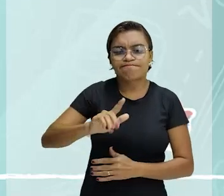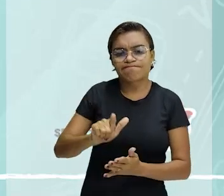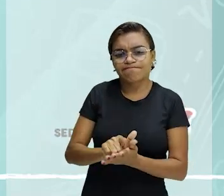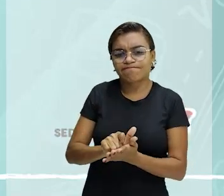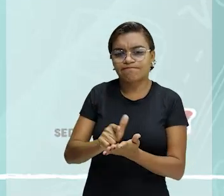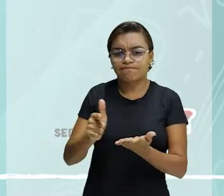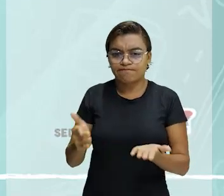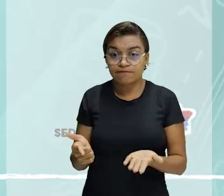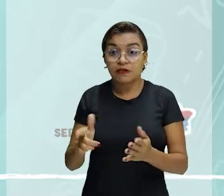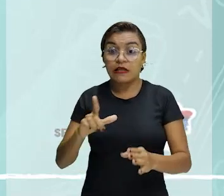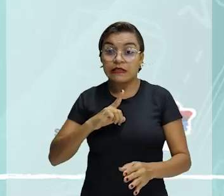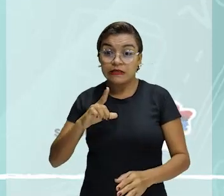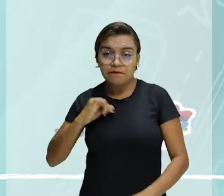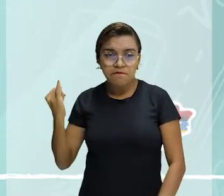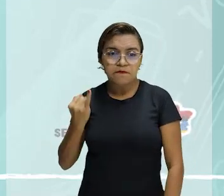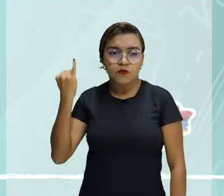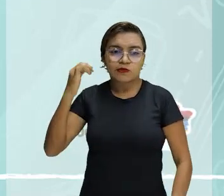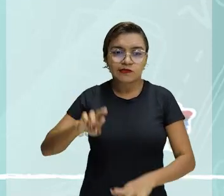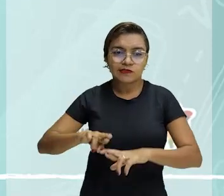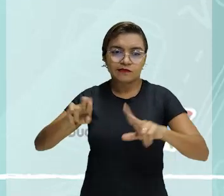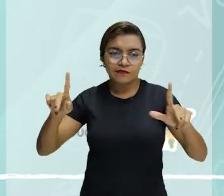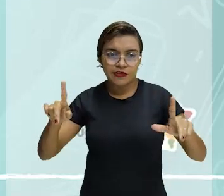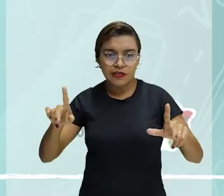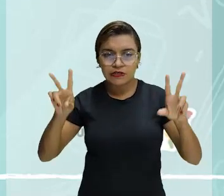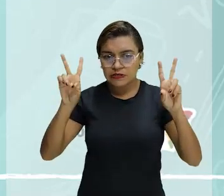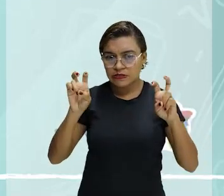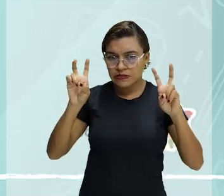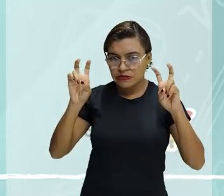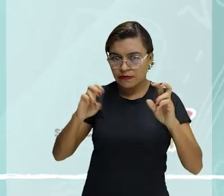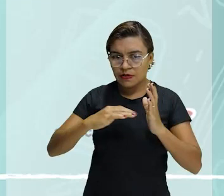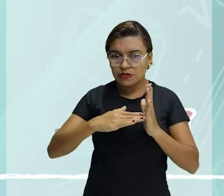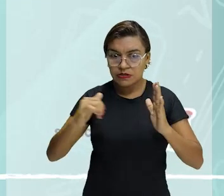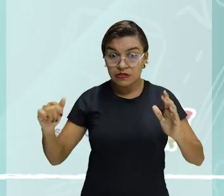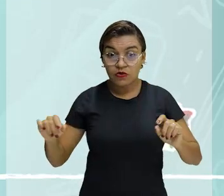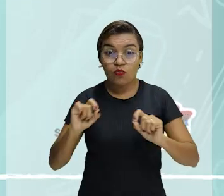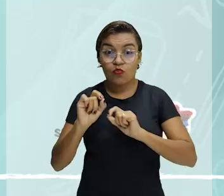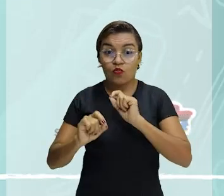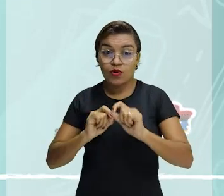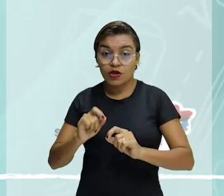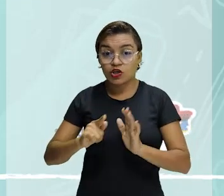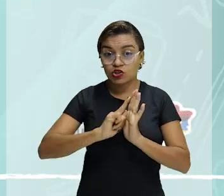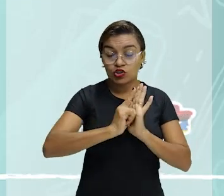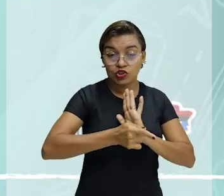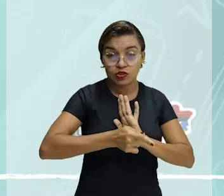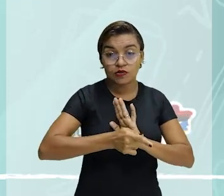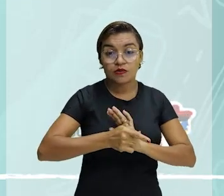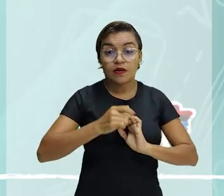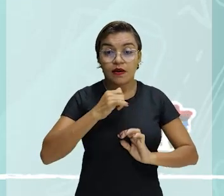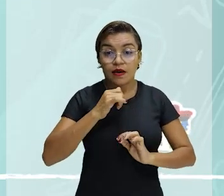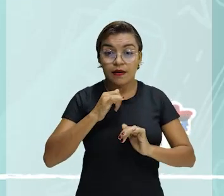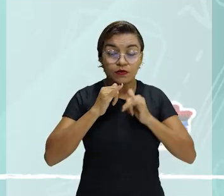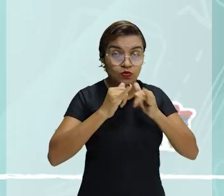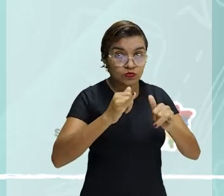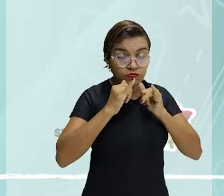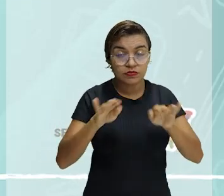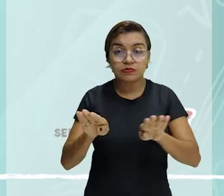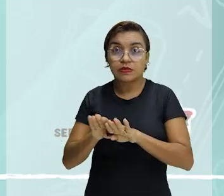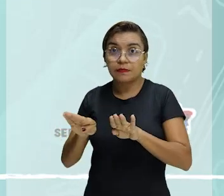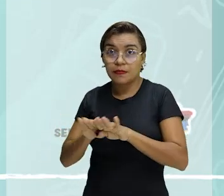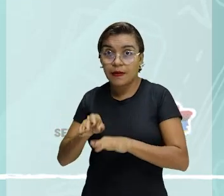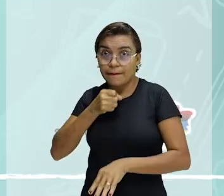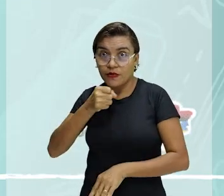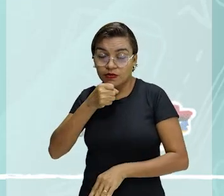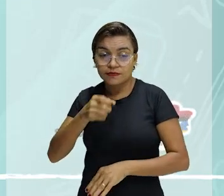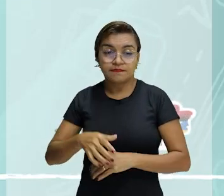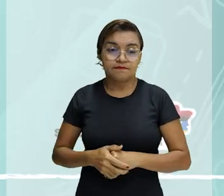diferenças temáticas e estilísticas entre o gênero reportagem e notícia. Os gêneros textuais e a